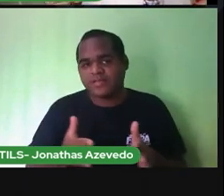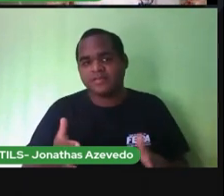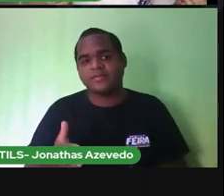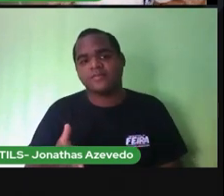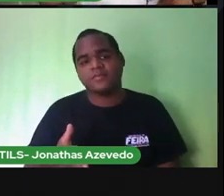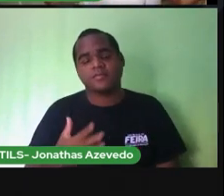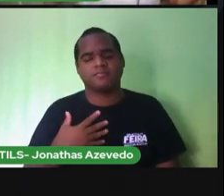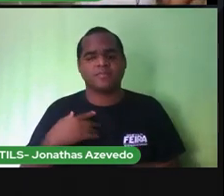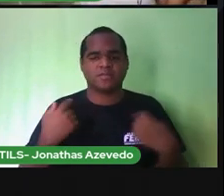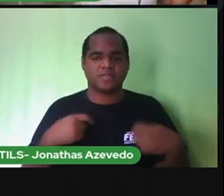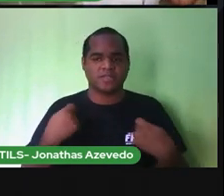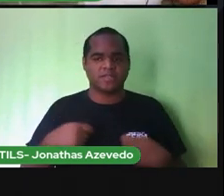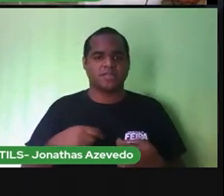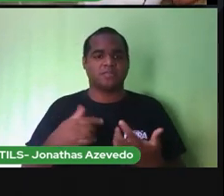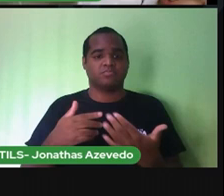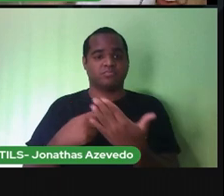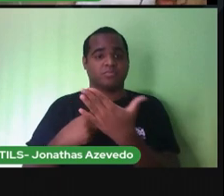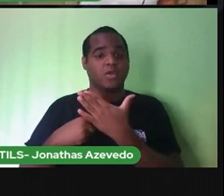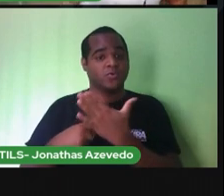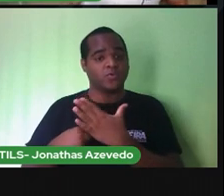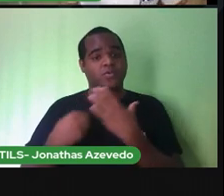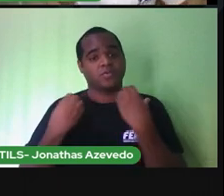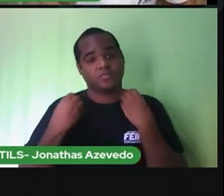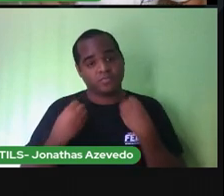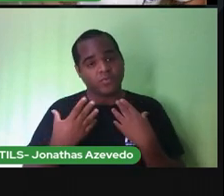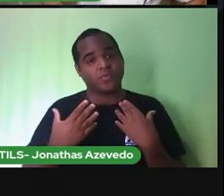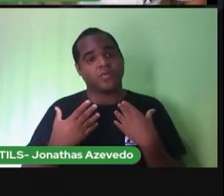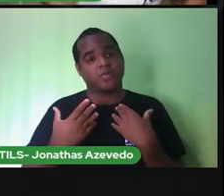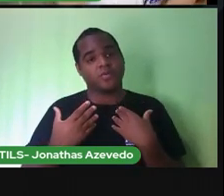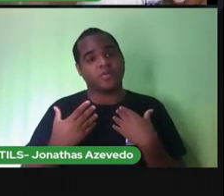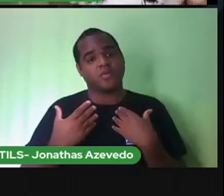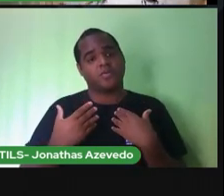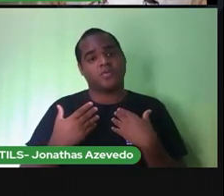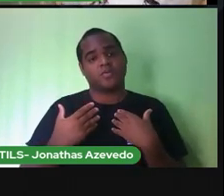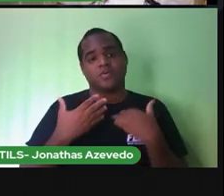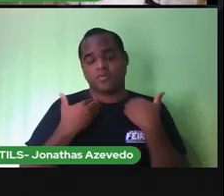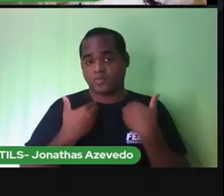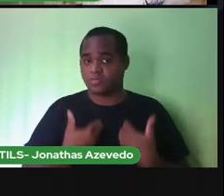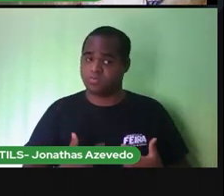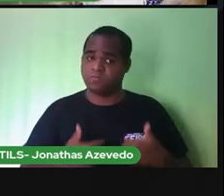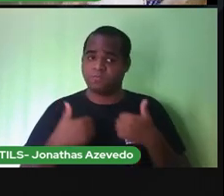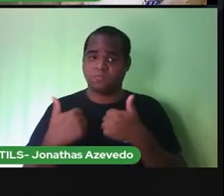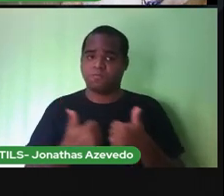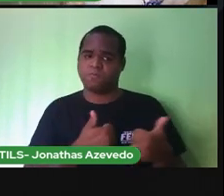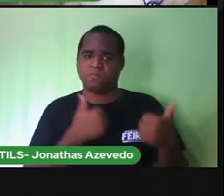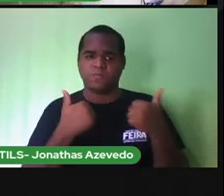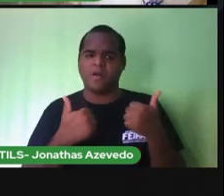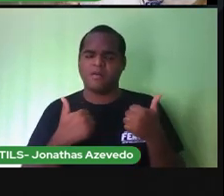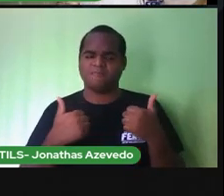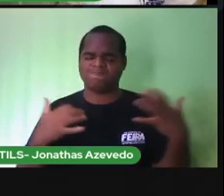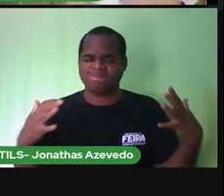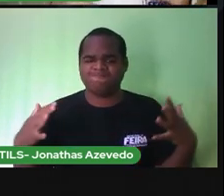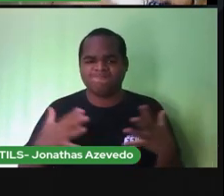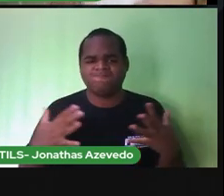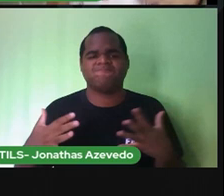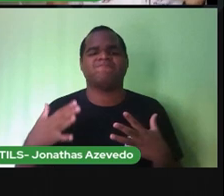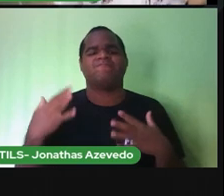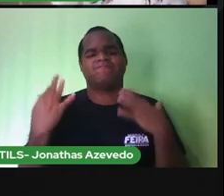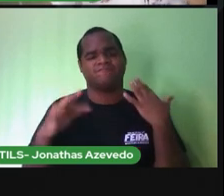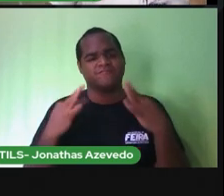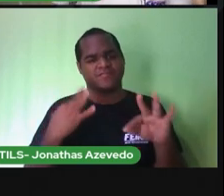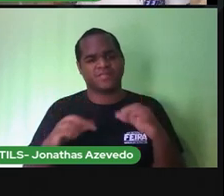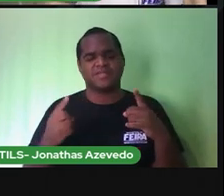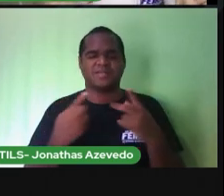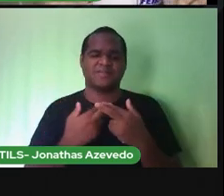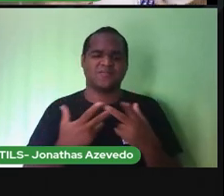roupa confortável, a roupa que dê no corpo da gente e fique bem. Nada de roupa muito apertada, nada de usar